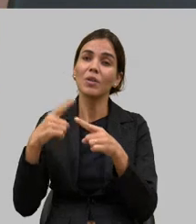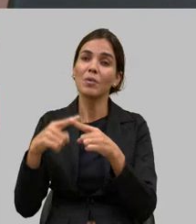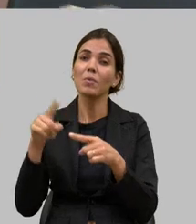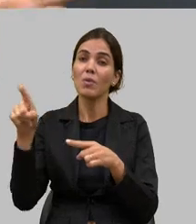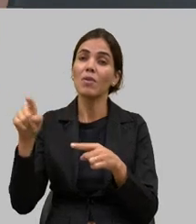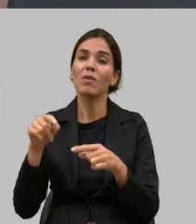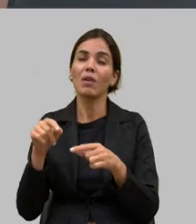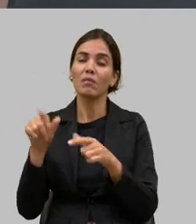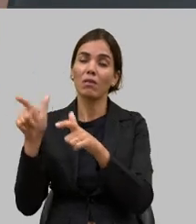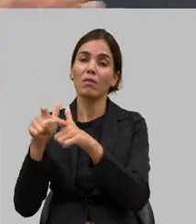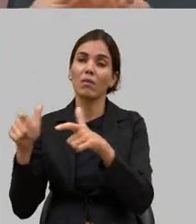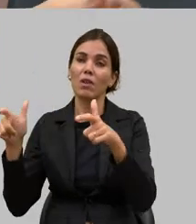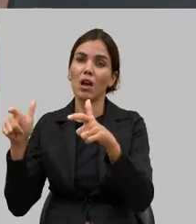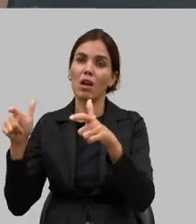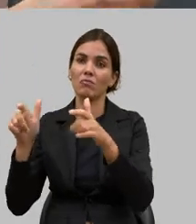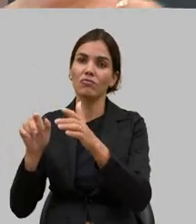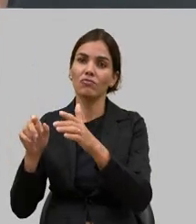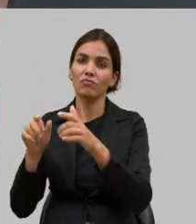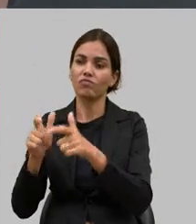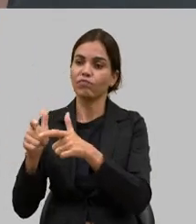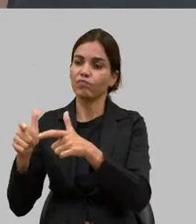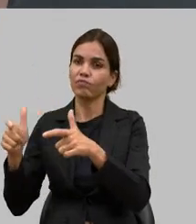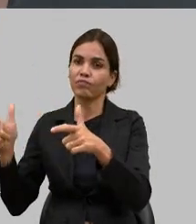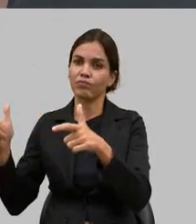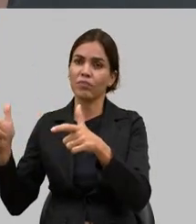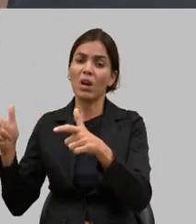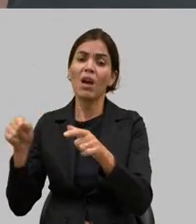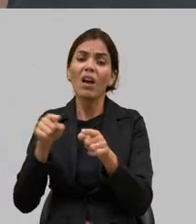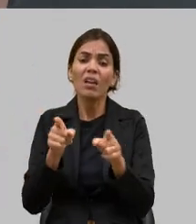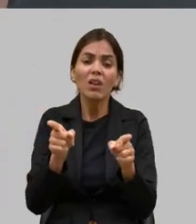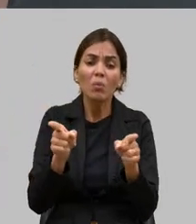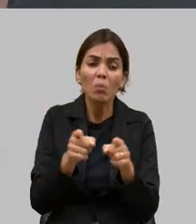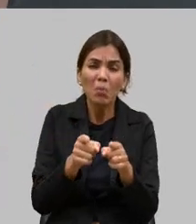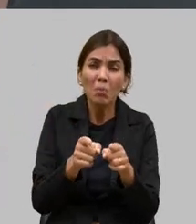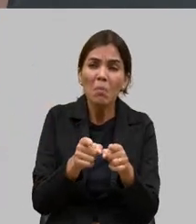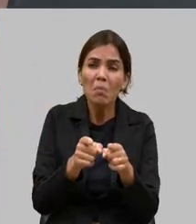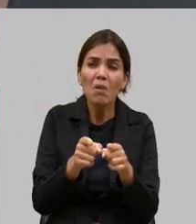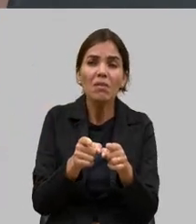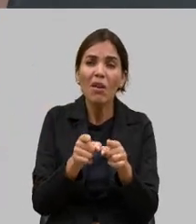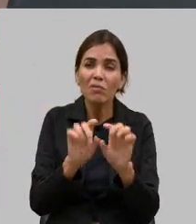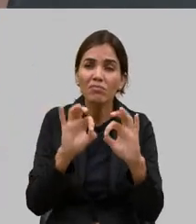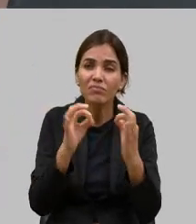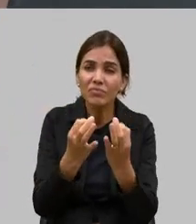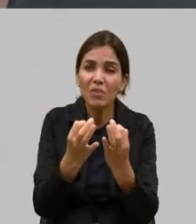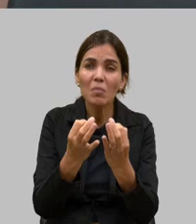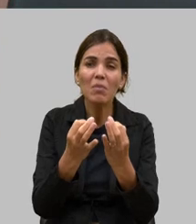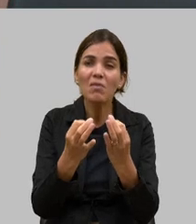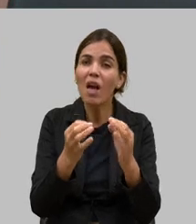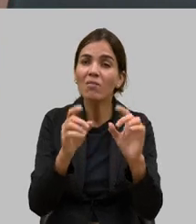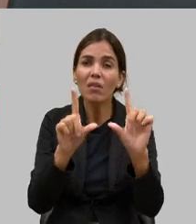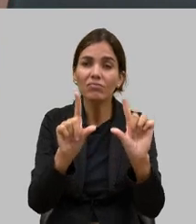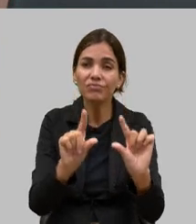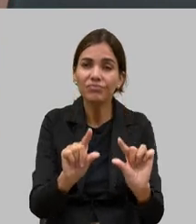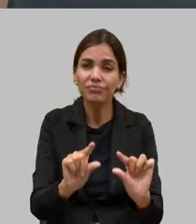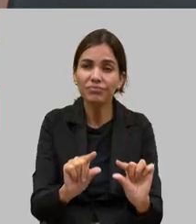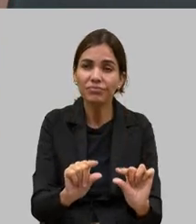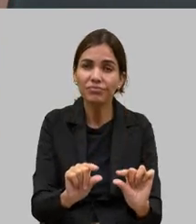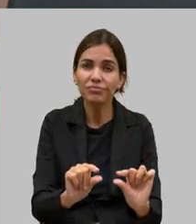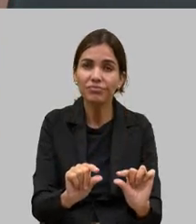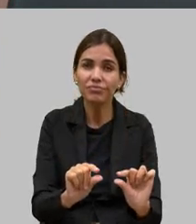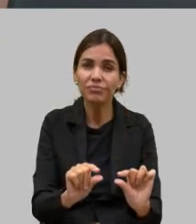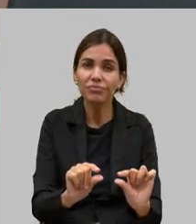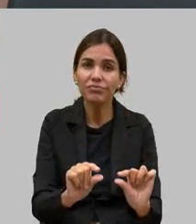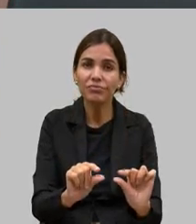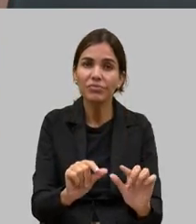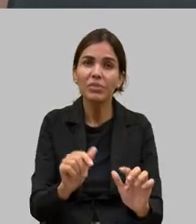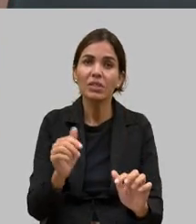e isso acaba que a gente vai vendo que acontece de fato eu tinha amigos que produziam 10 mil litros de leite por